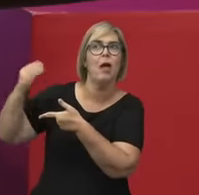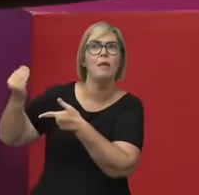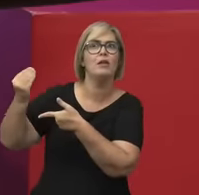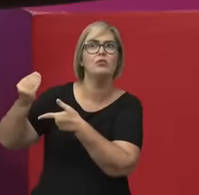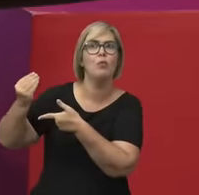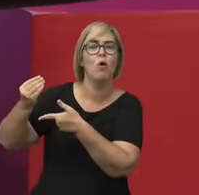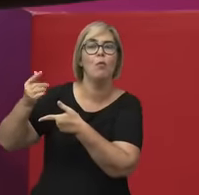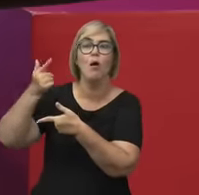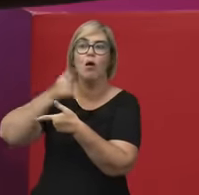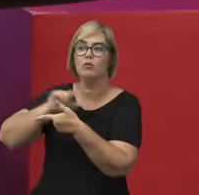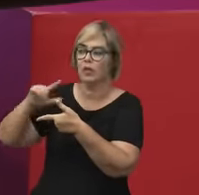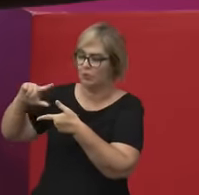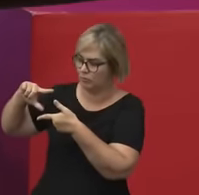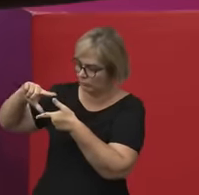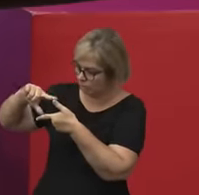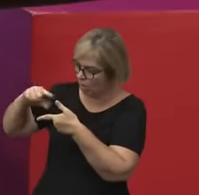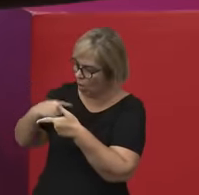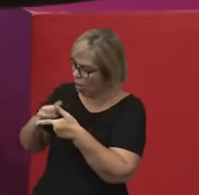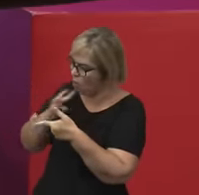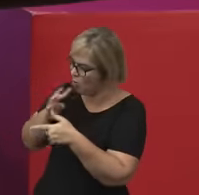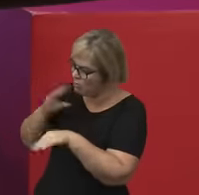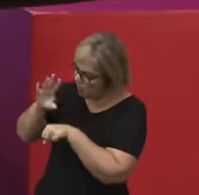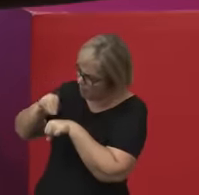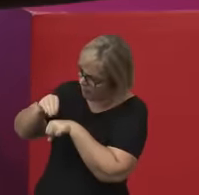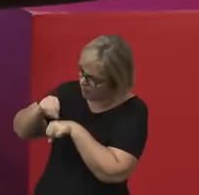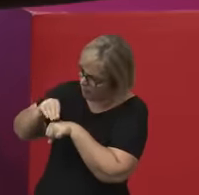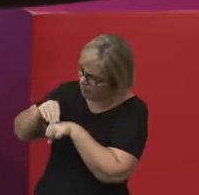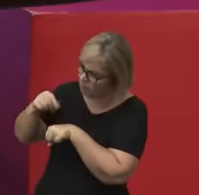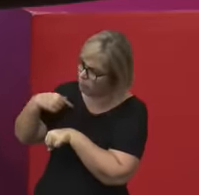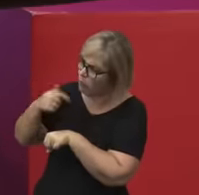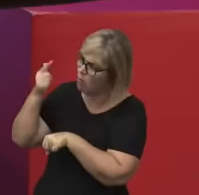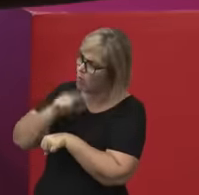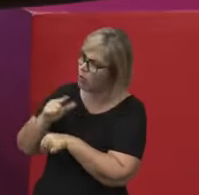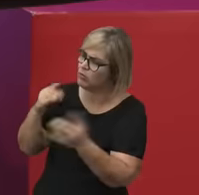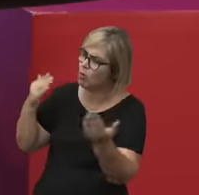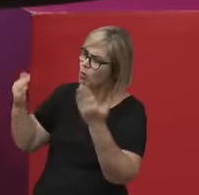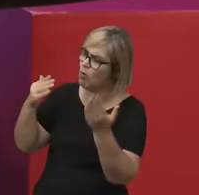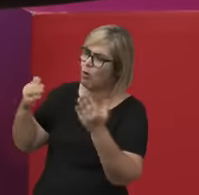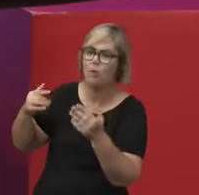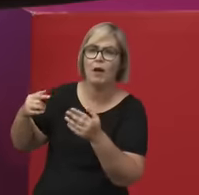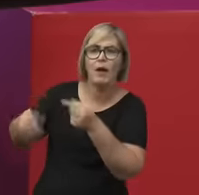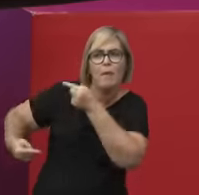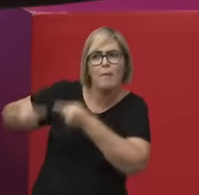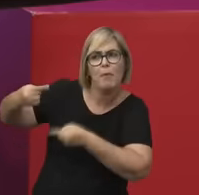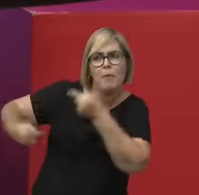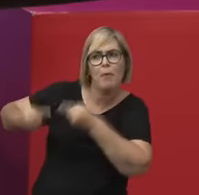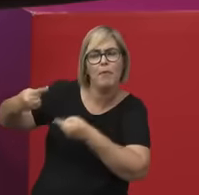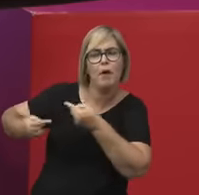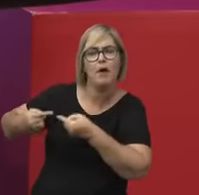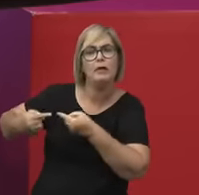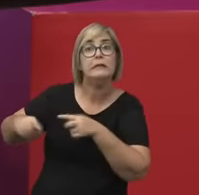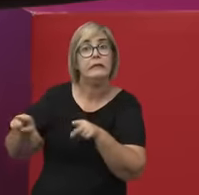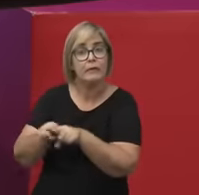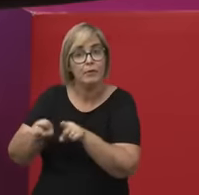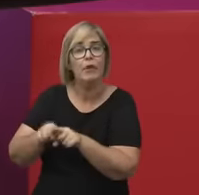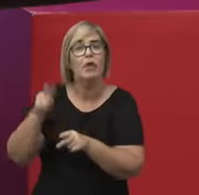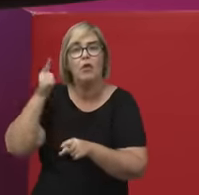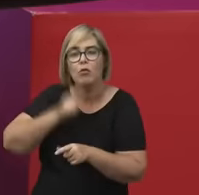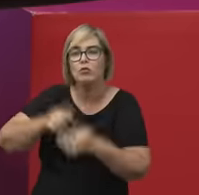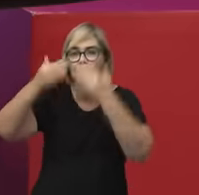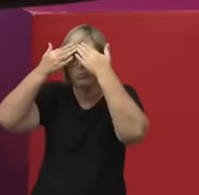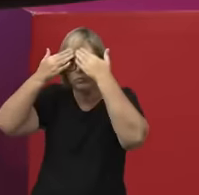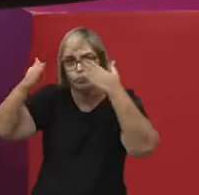sobre, justamente, o cânone e alargá-lo, né? E ampliá-lo e, enfim, trazer